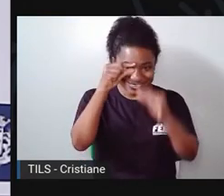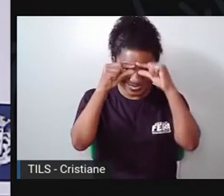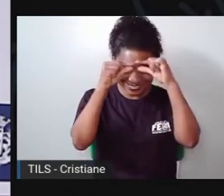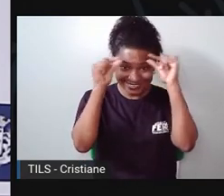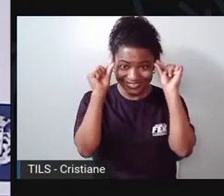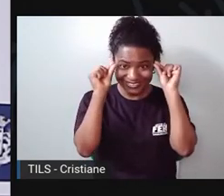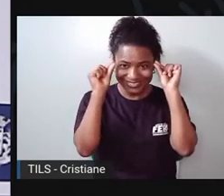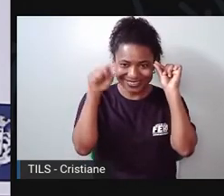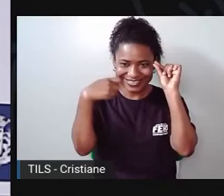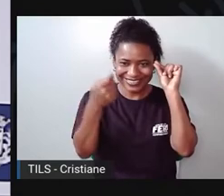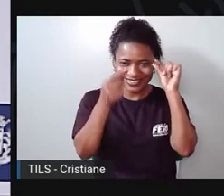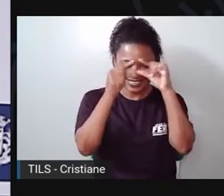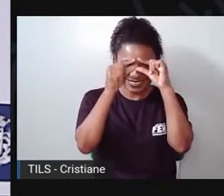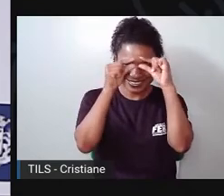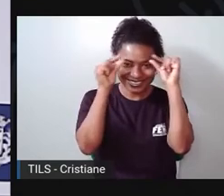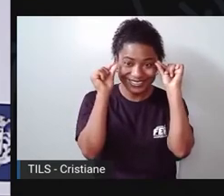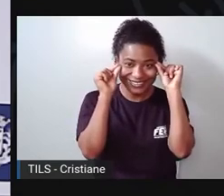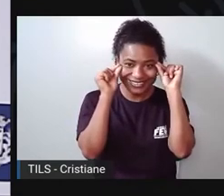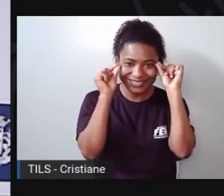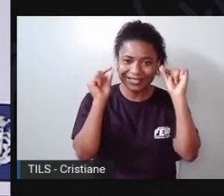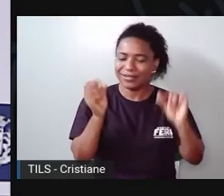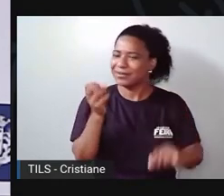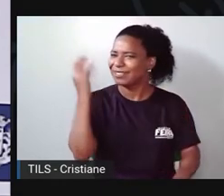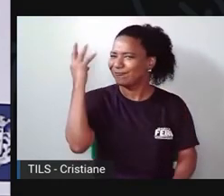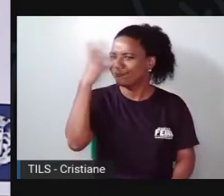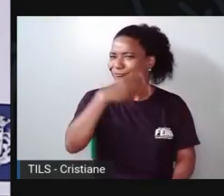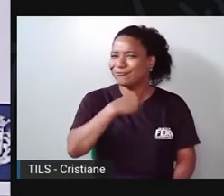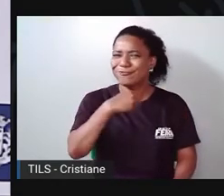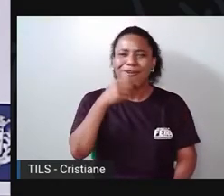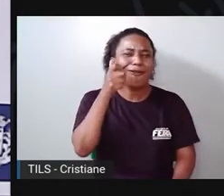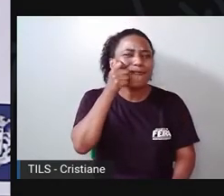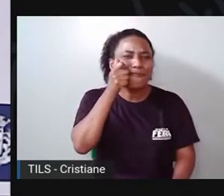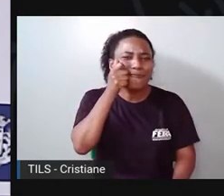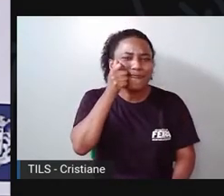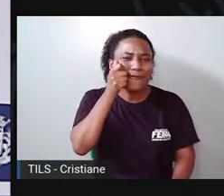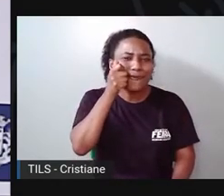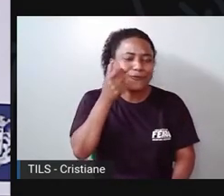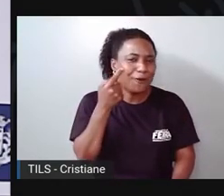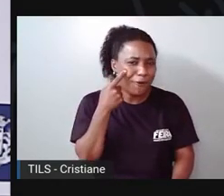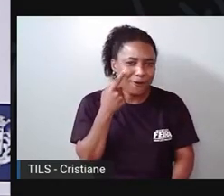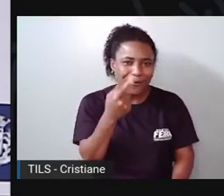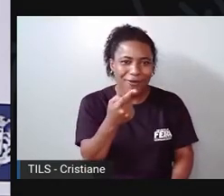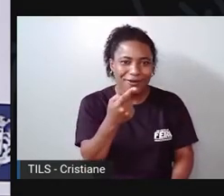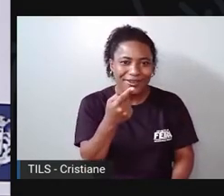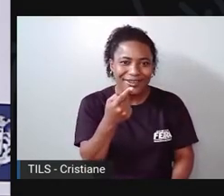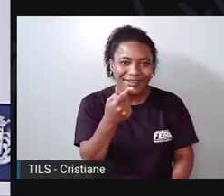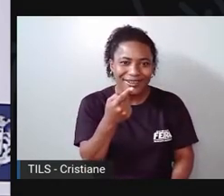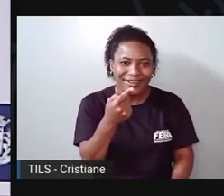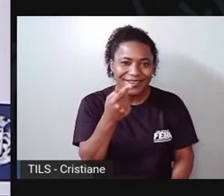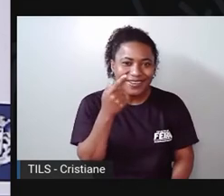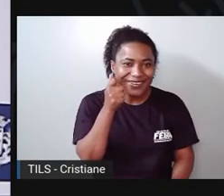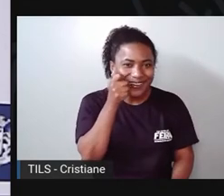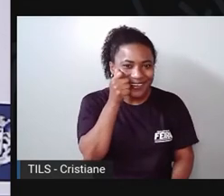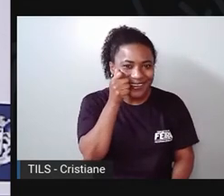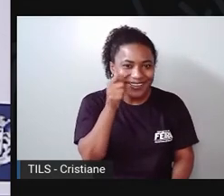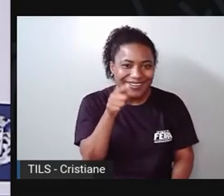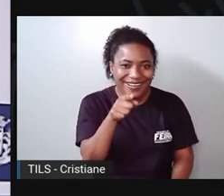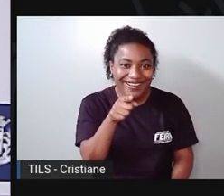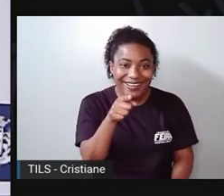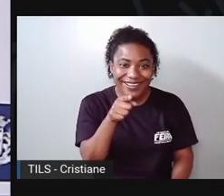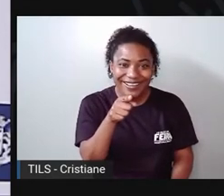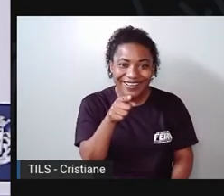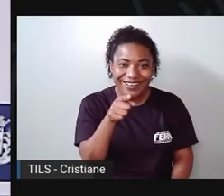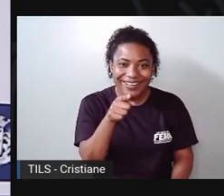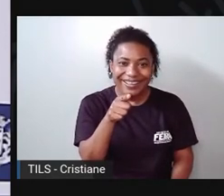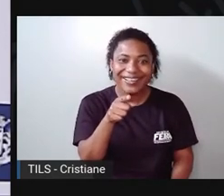Nossa, gente! Mas ficou uma gracinha! Olha só o meu fantoche! A